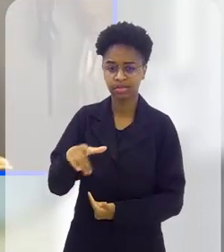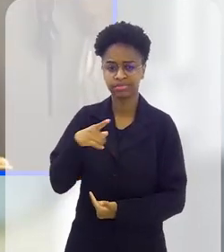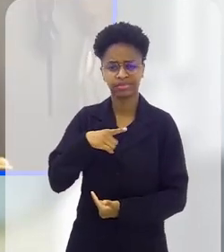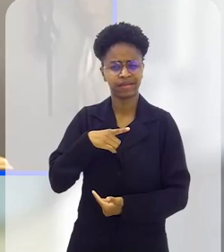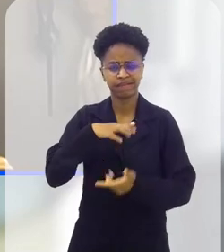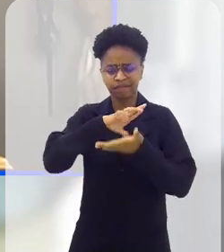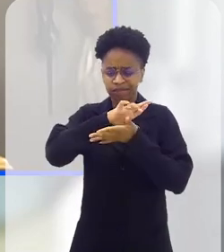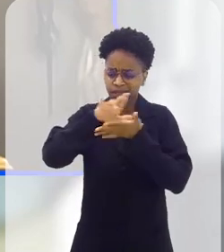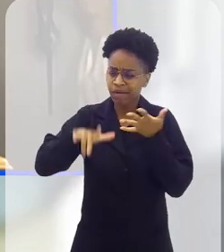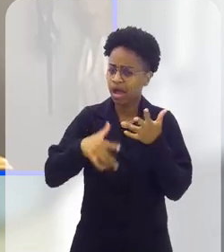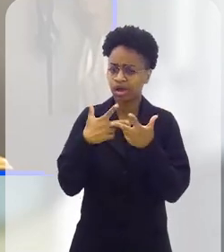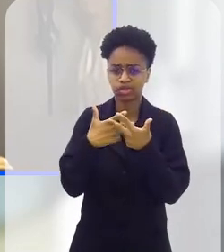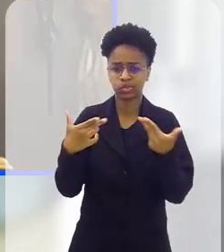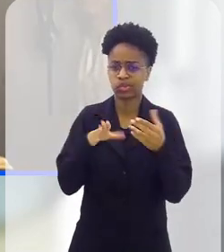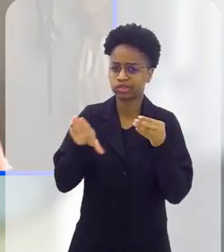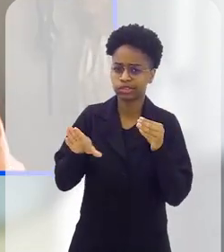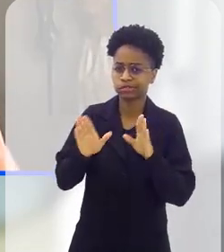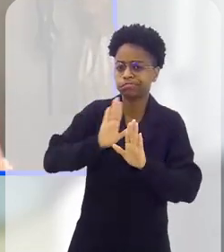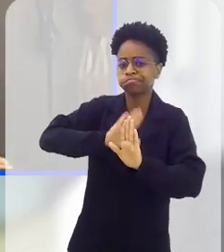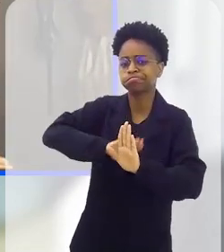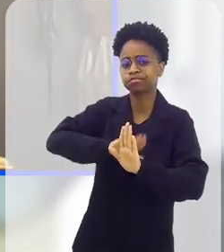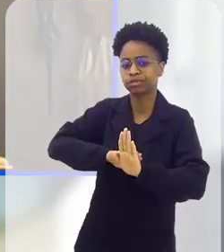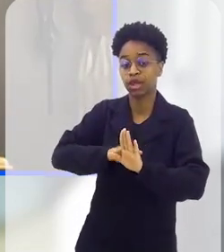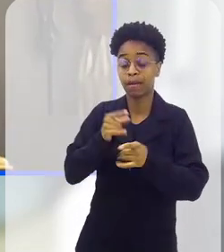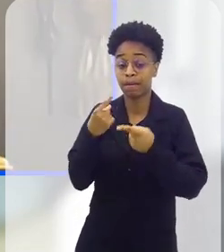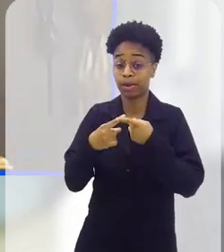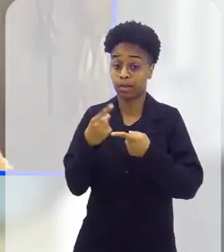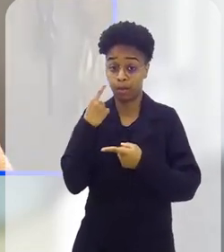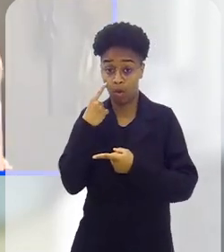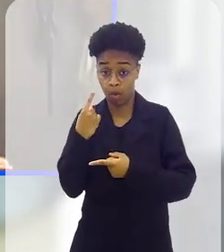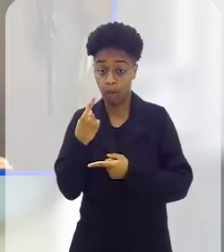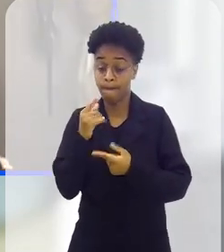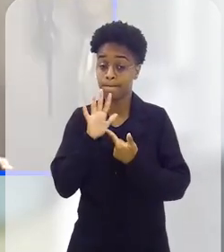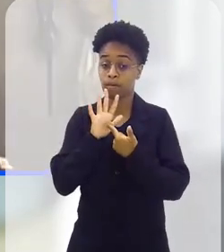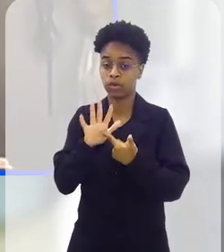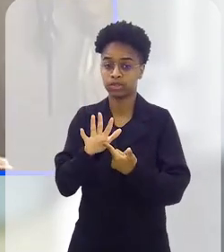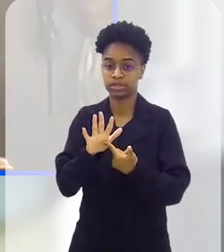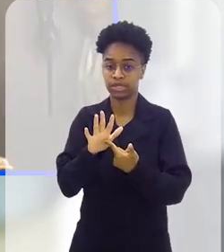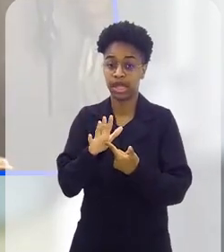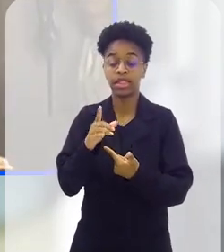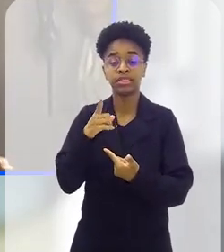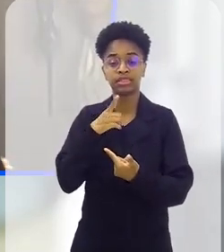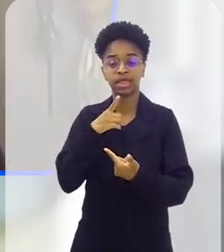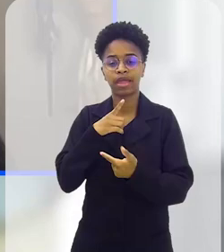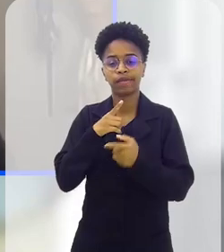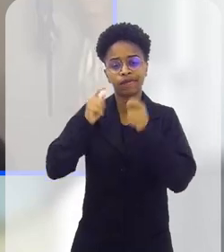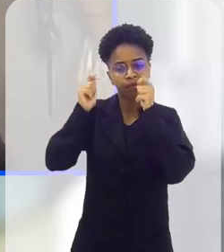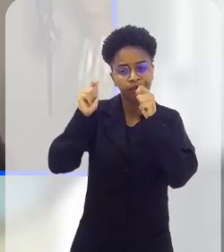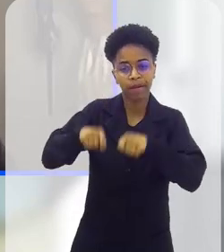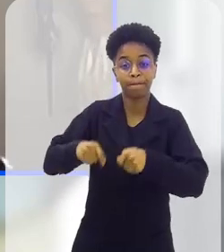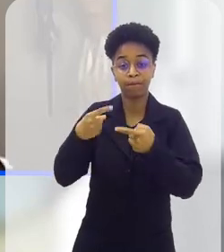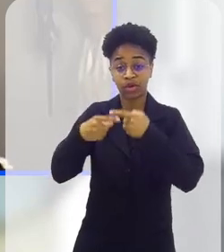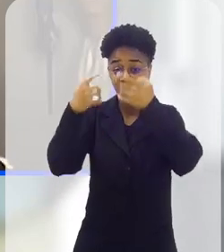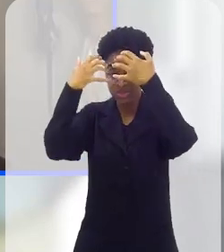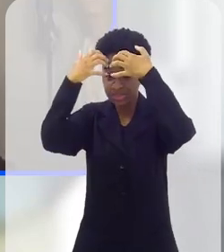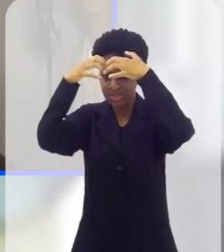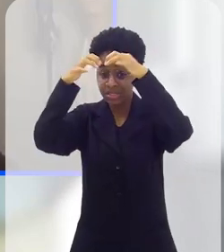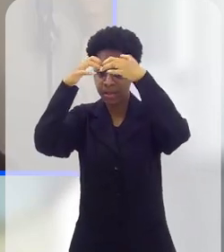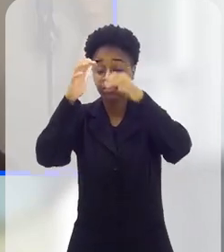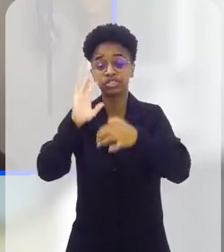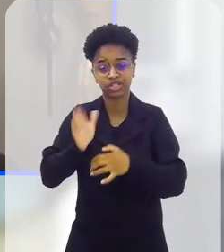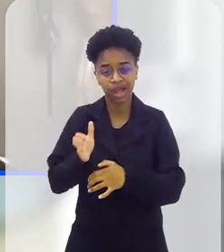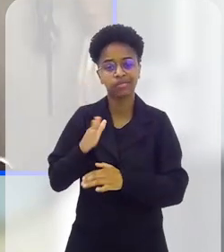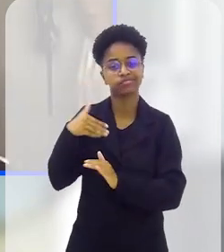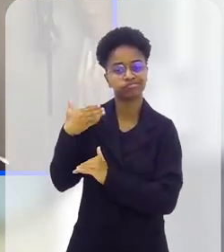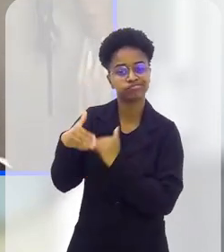criança tanta coisa ali, você está mostrando que naquele momento a criança tem mais habilidades, o cérebro